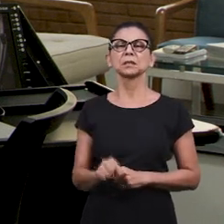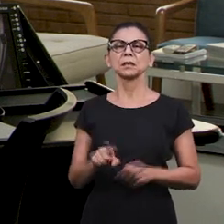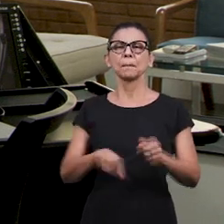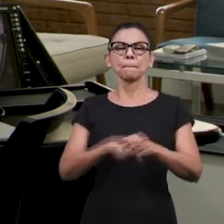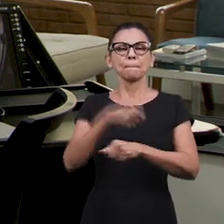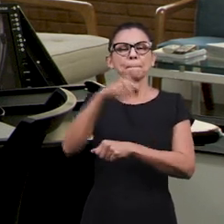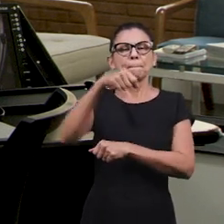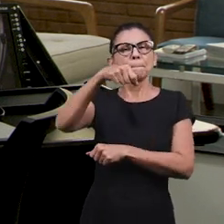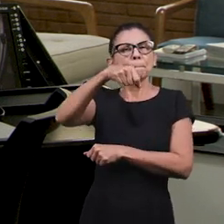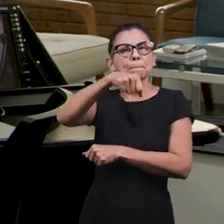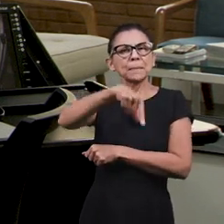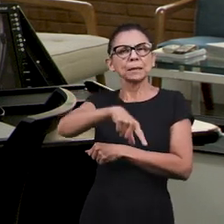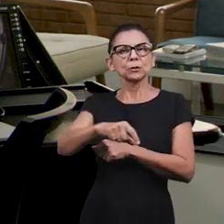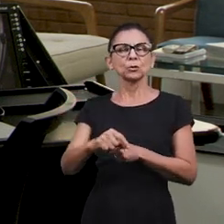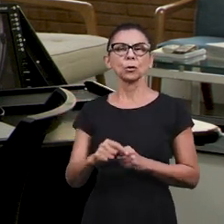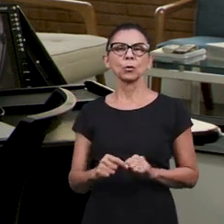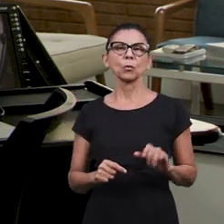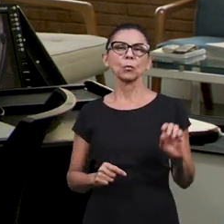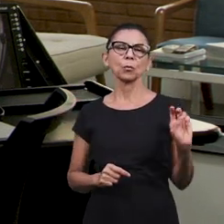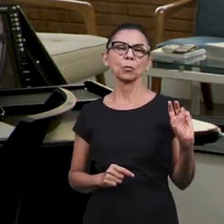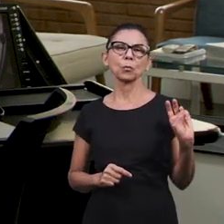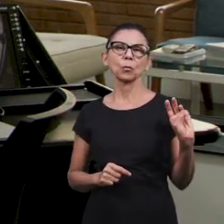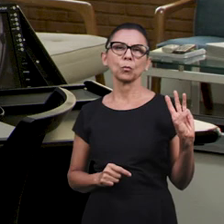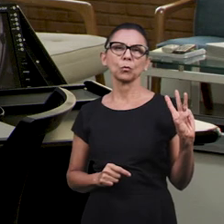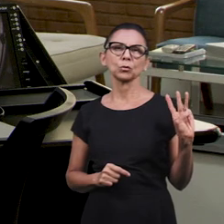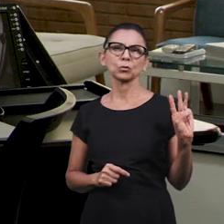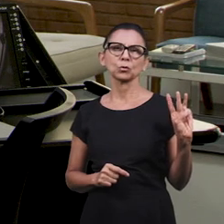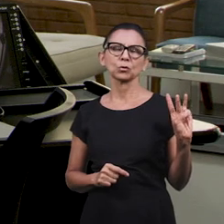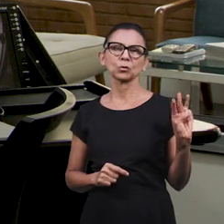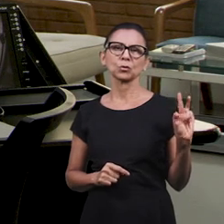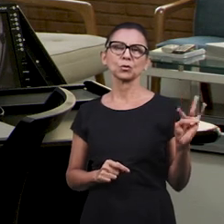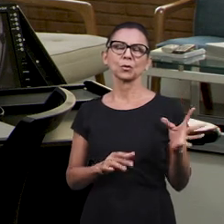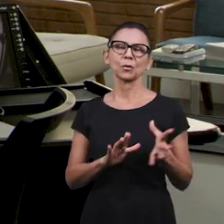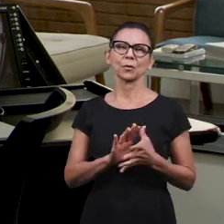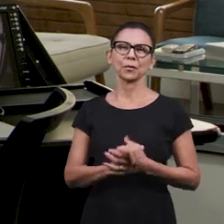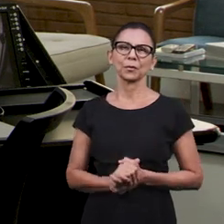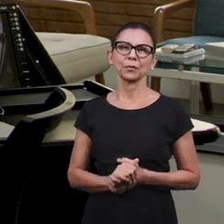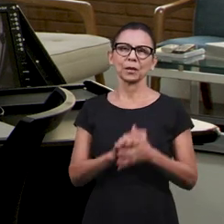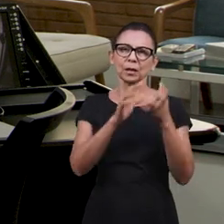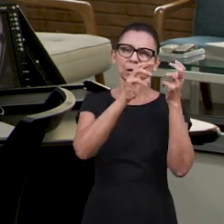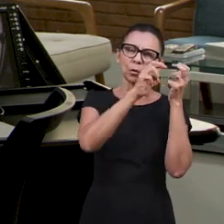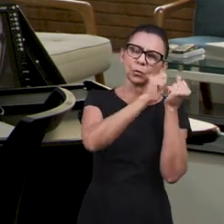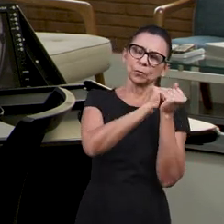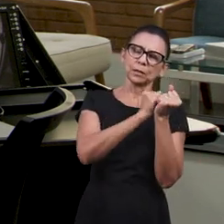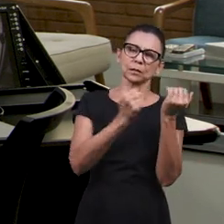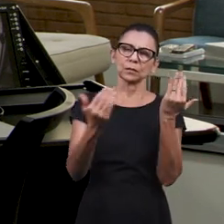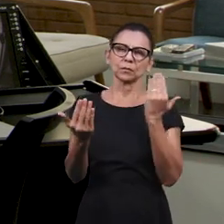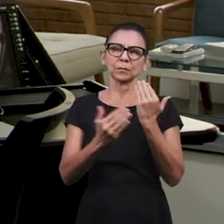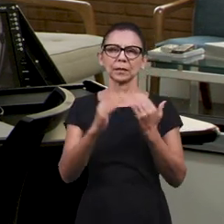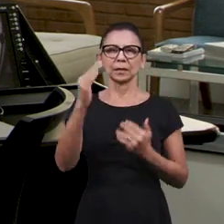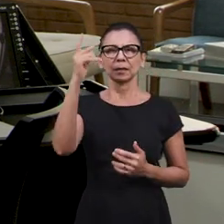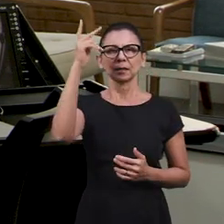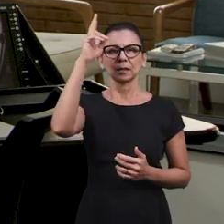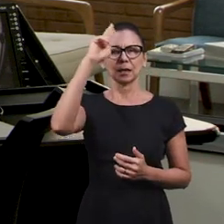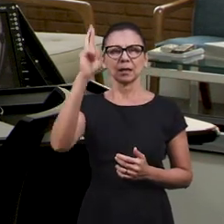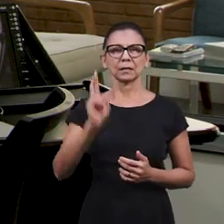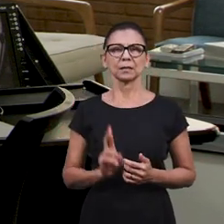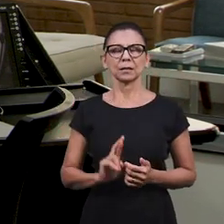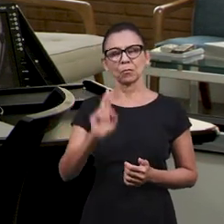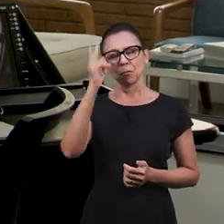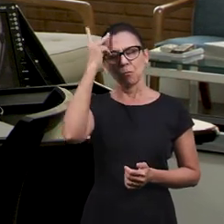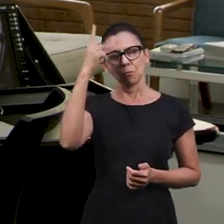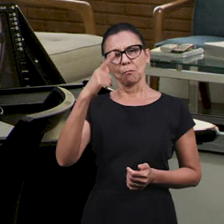realmente o joio foi o maligno? E quem dormiu foi a carne. Muito bem colocado. E também a resposta da